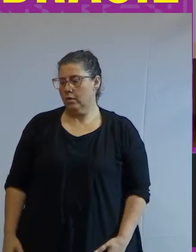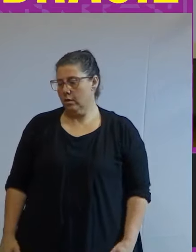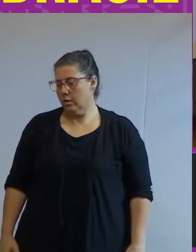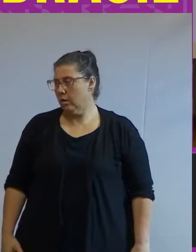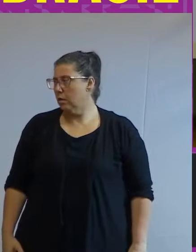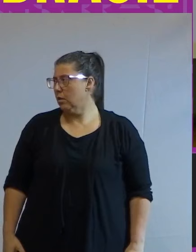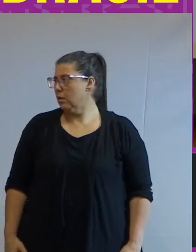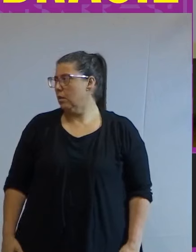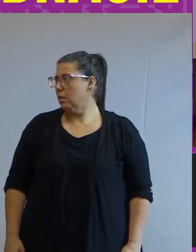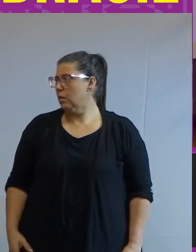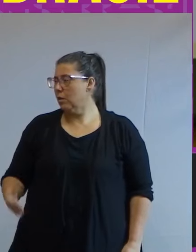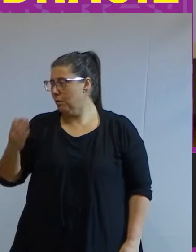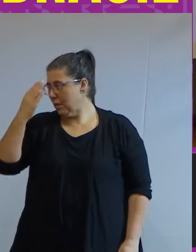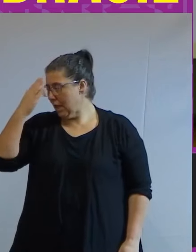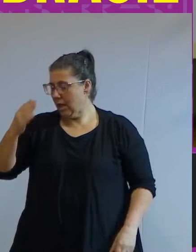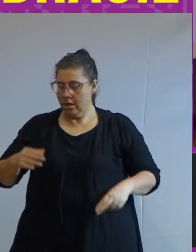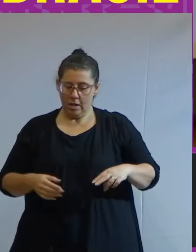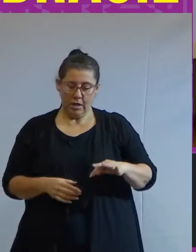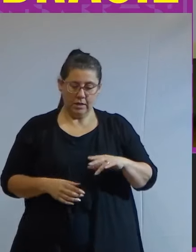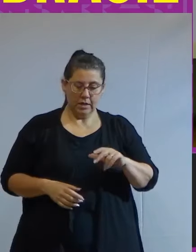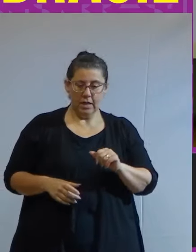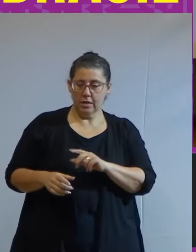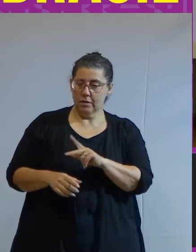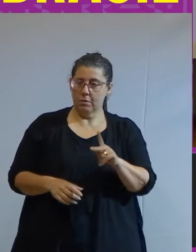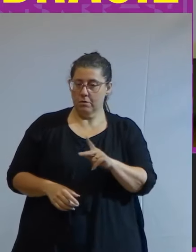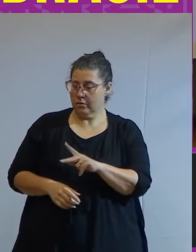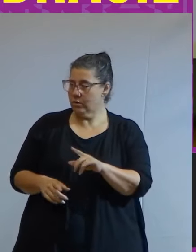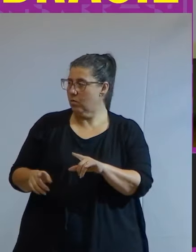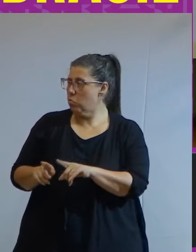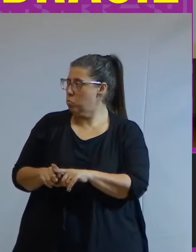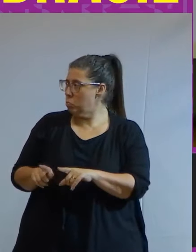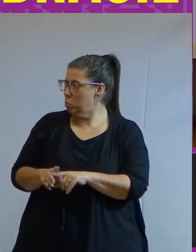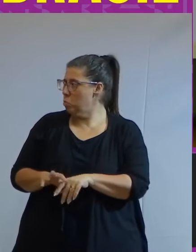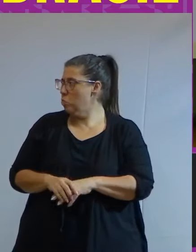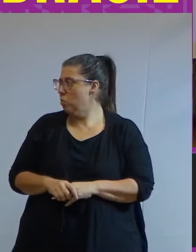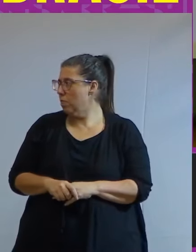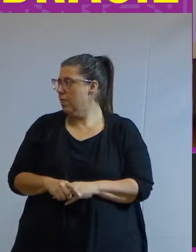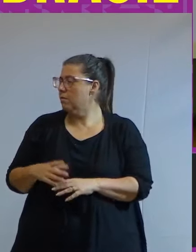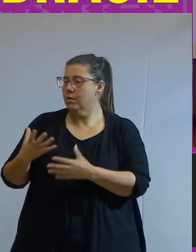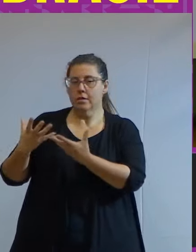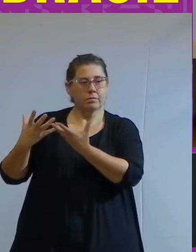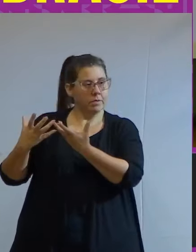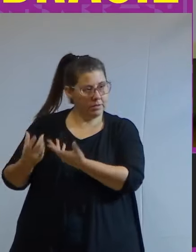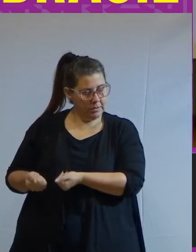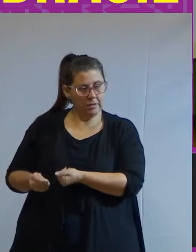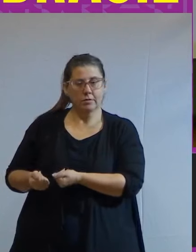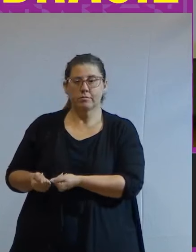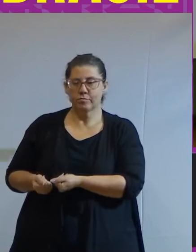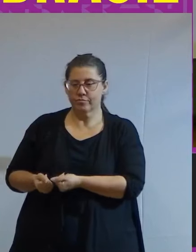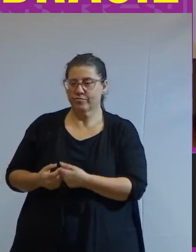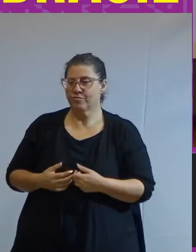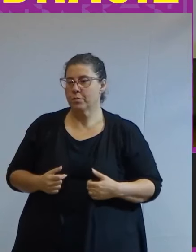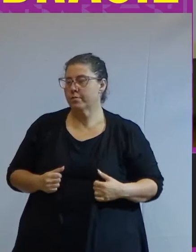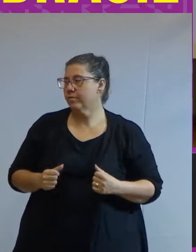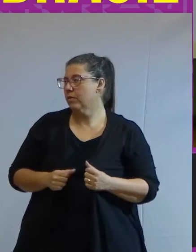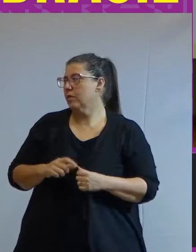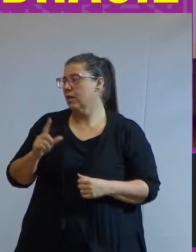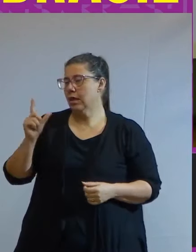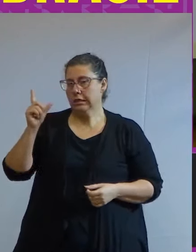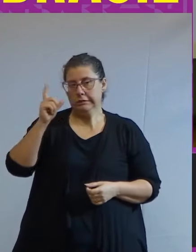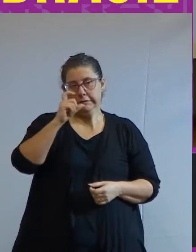Obrigado Natália Obrigado professor por ter aceito essa incumbência tão difícil